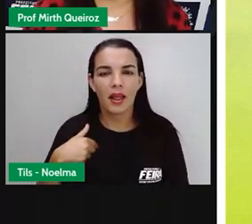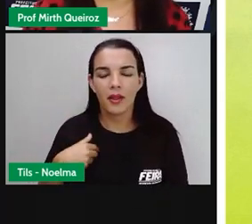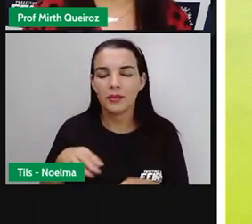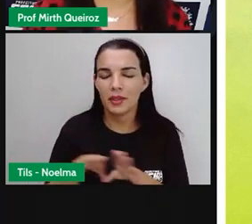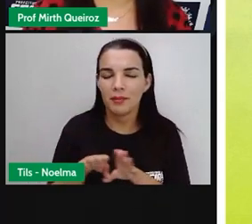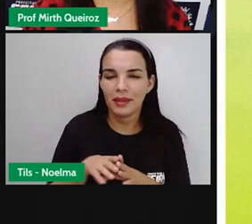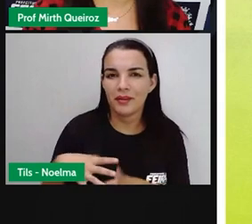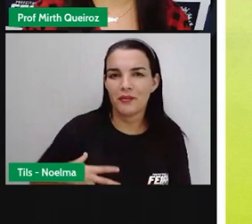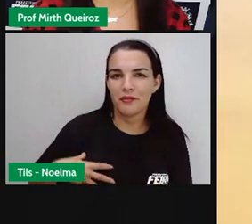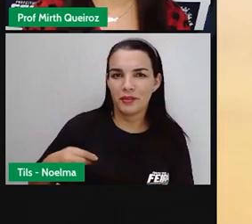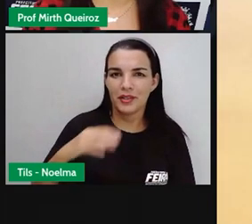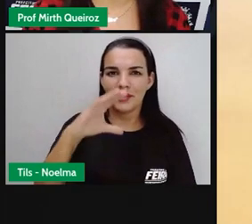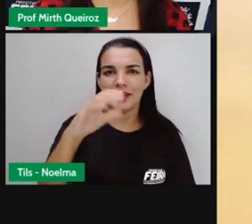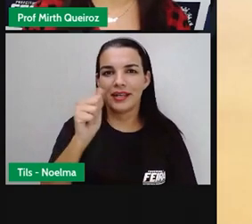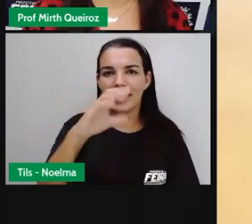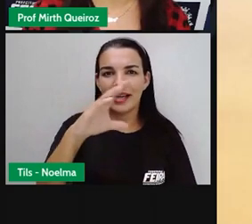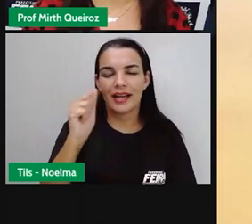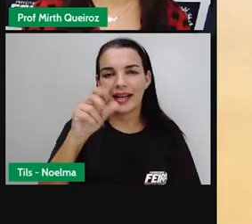Cacaria.